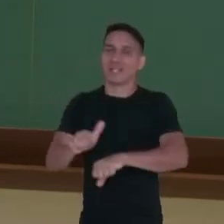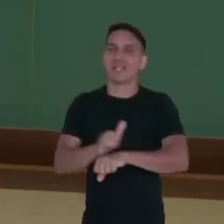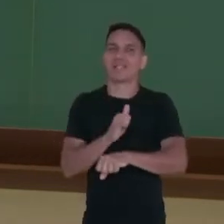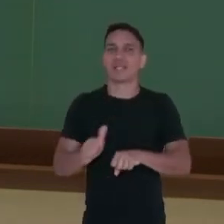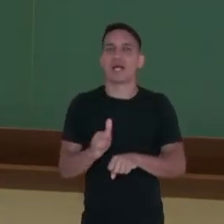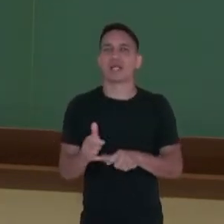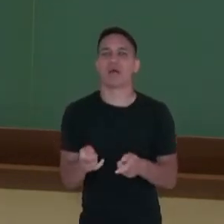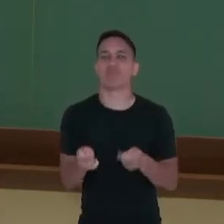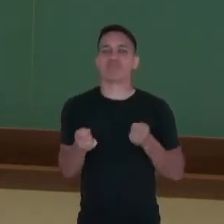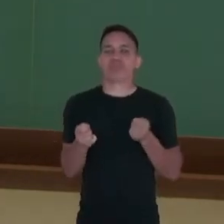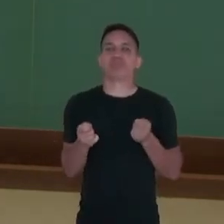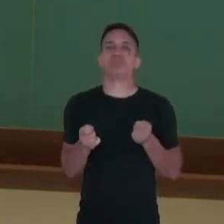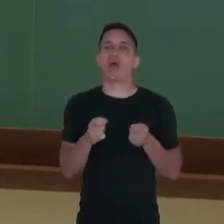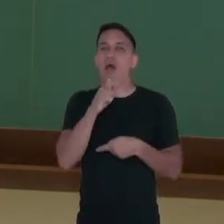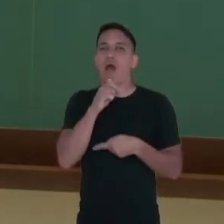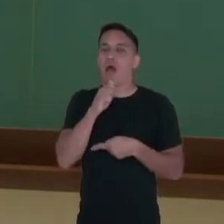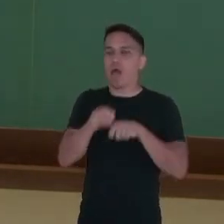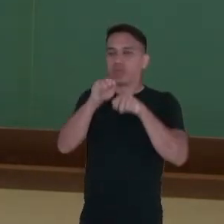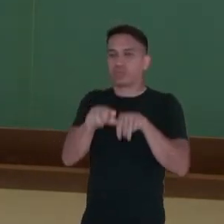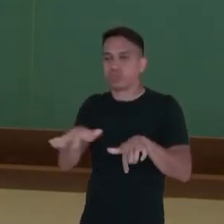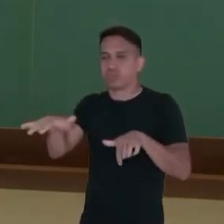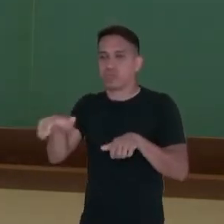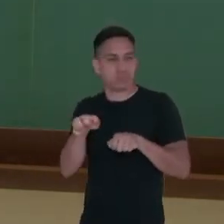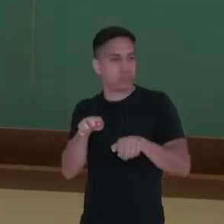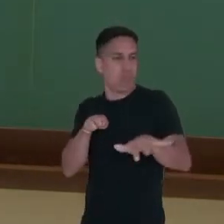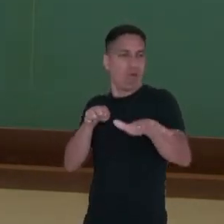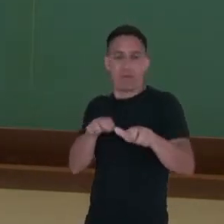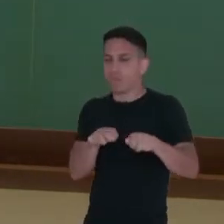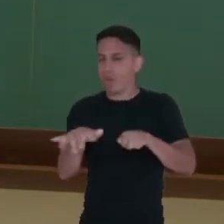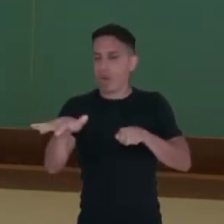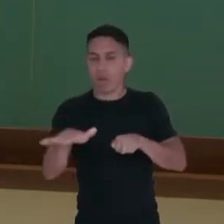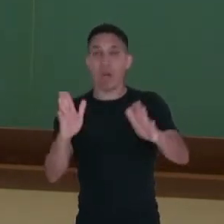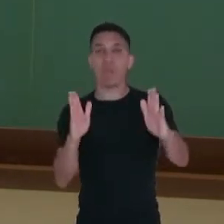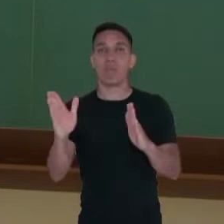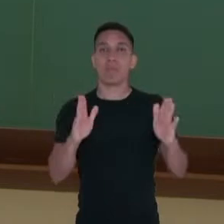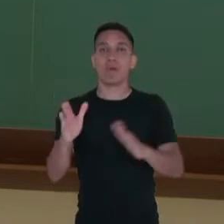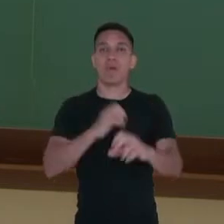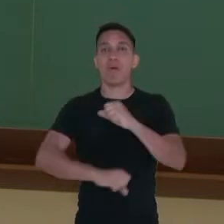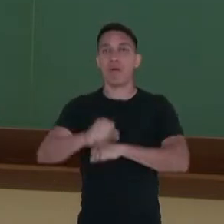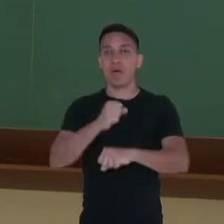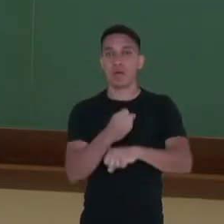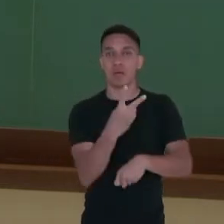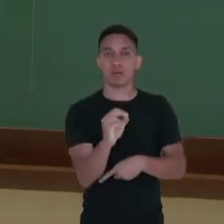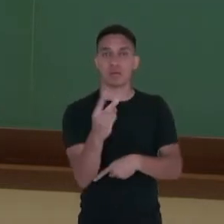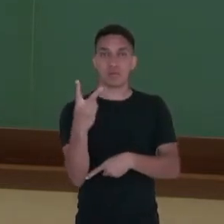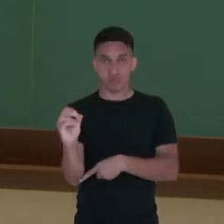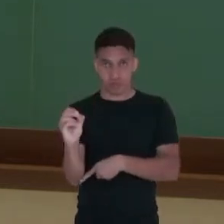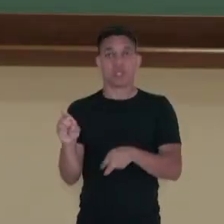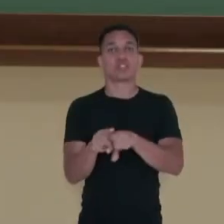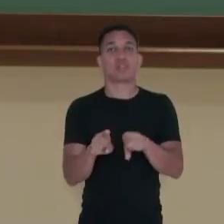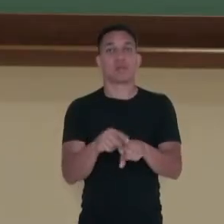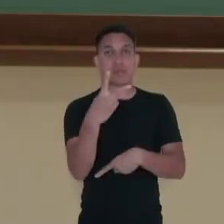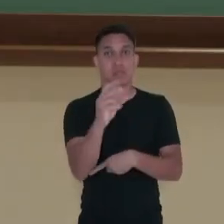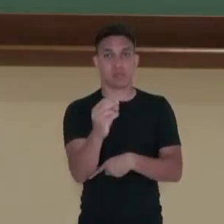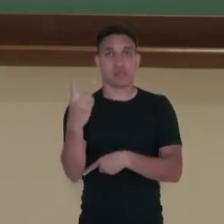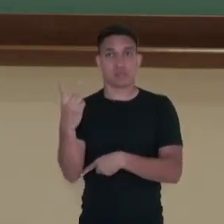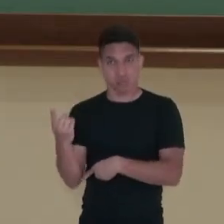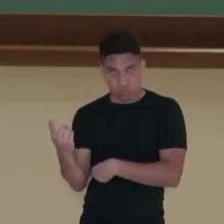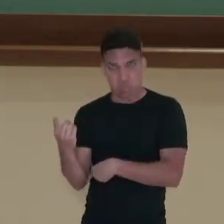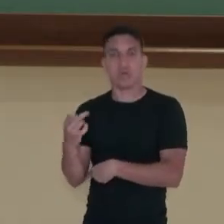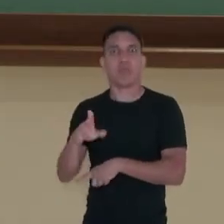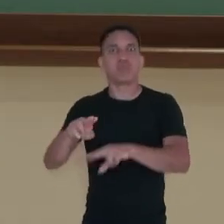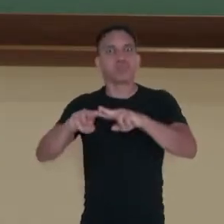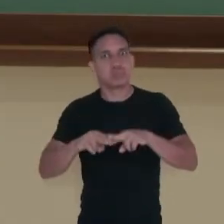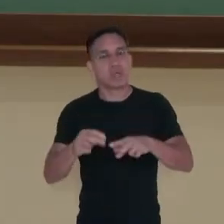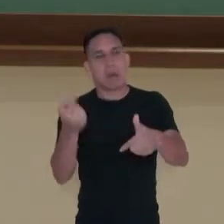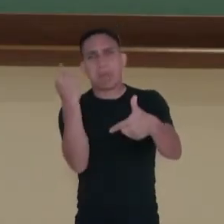abastecimento de água em Curitiba e região metropolitana durante os anos de 2020 e 2021. Portanto, são muitos os